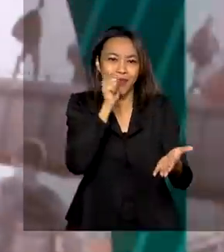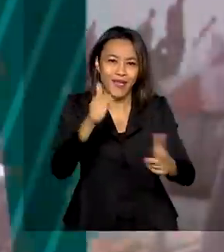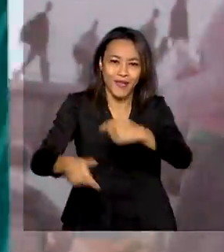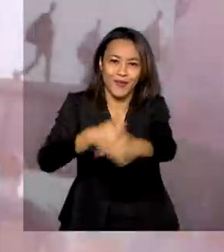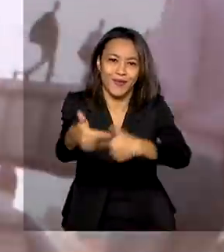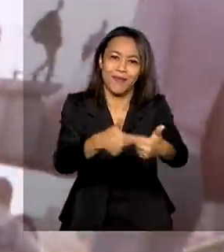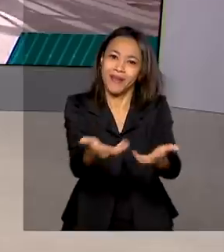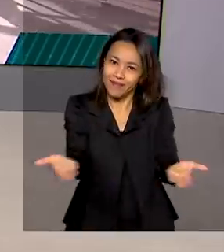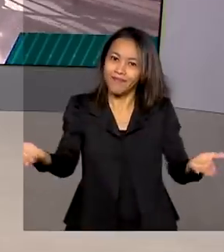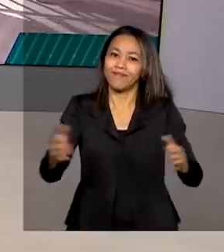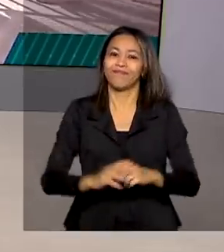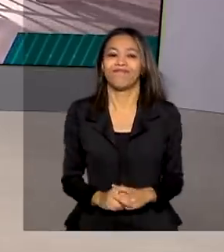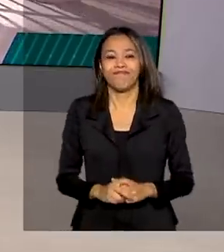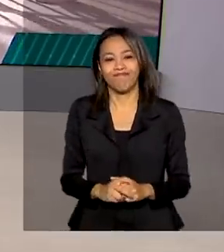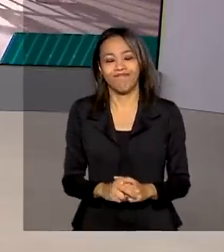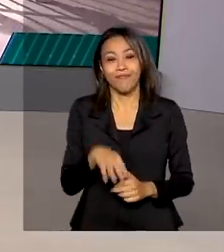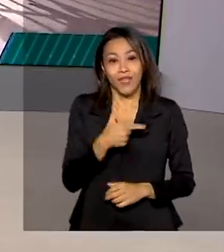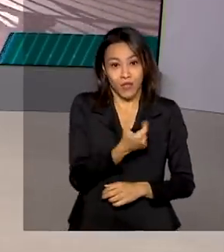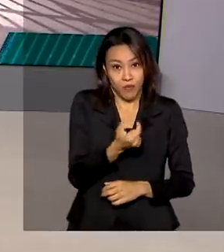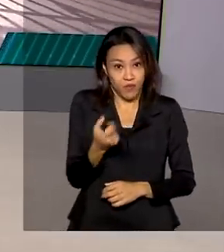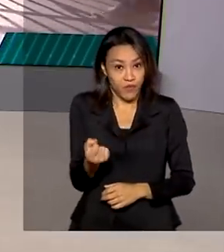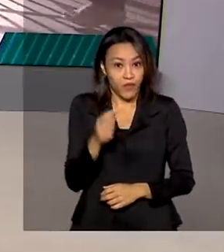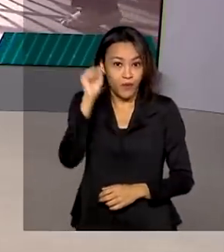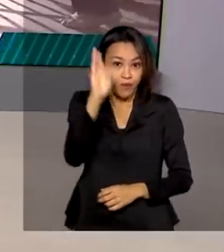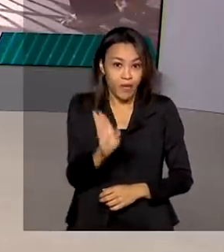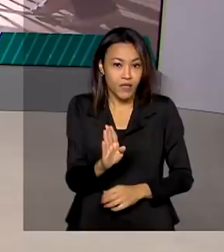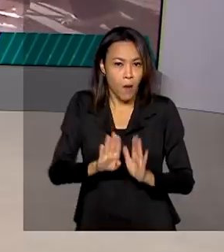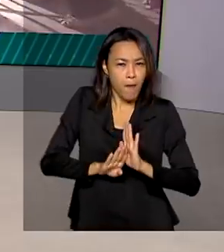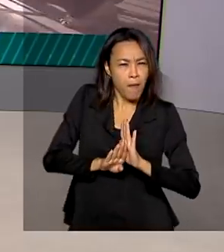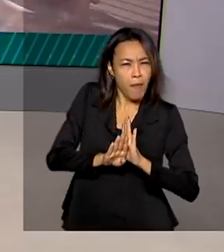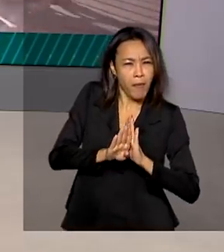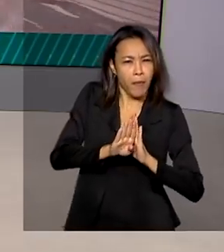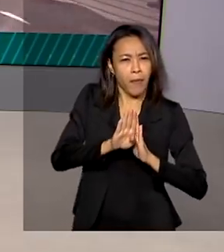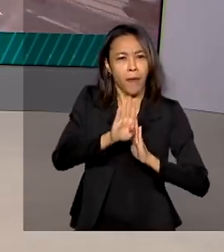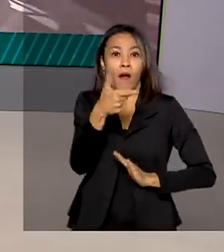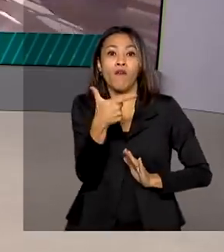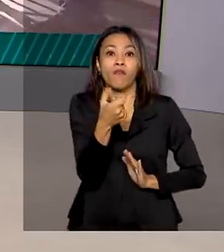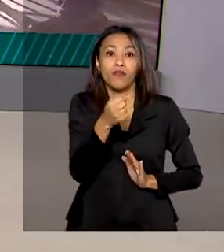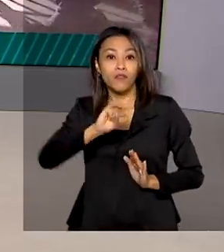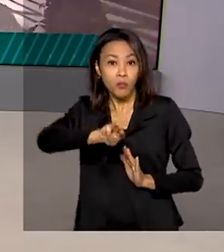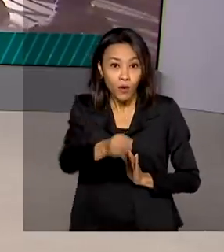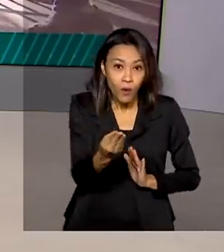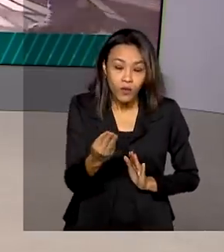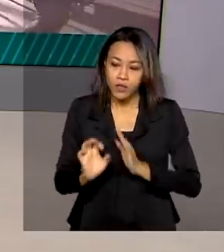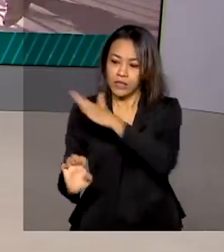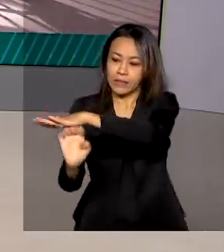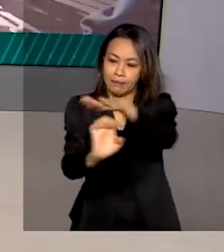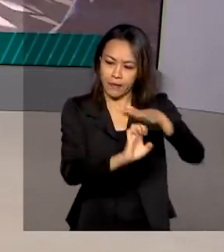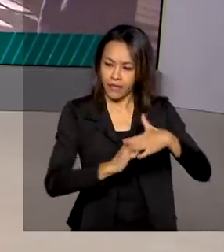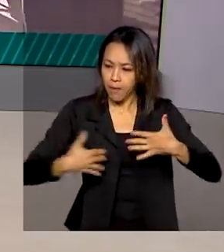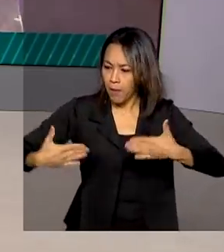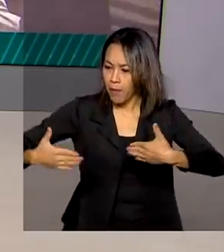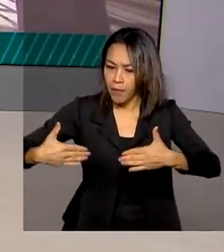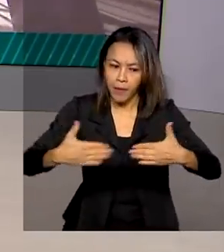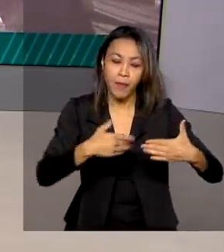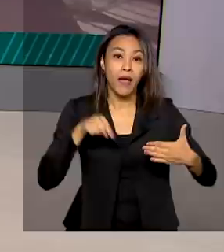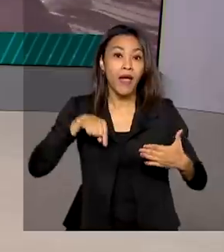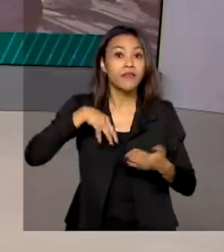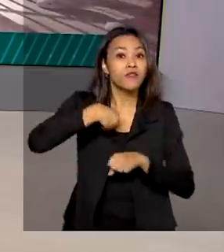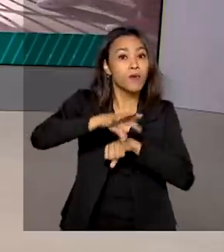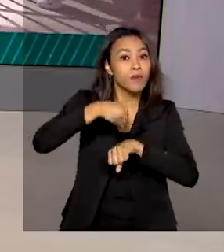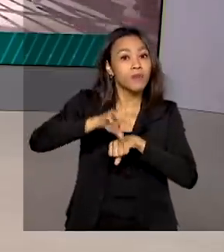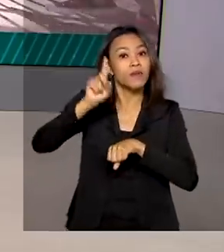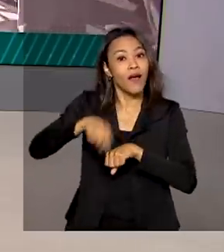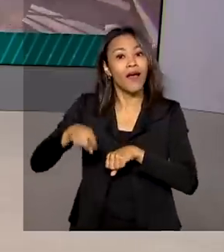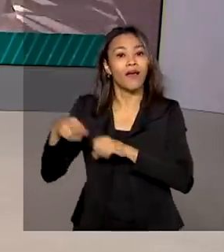mercado de trabalho. Em 2020, o Brasil ultrapassou a marca de 20 milhões de empresas em atividade. Os dados são do